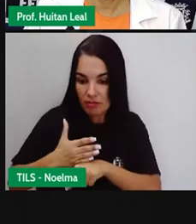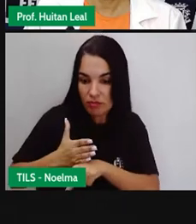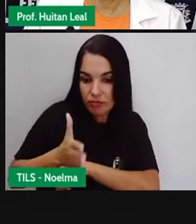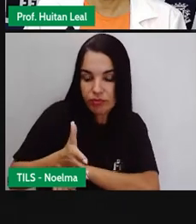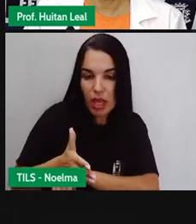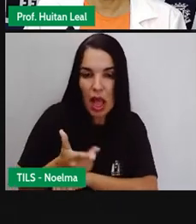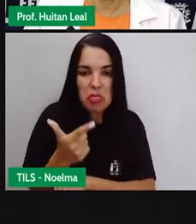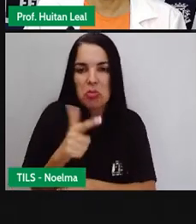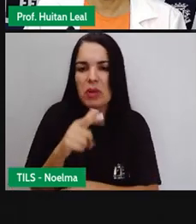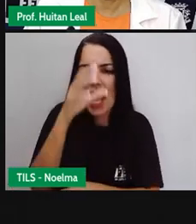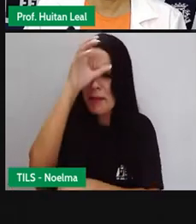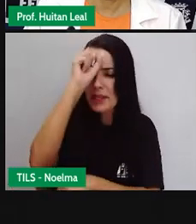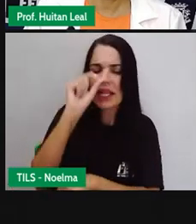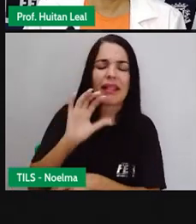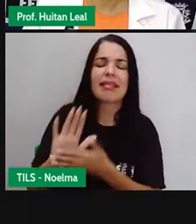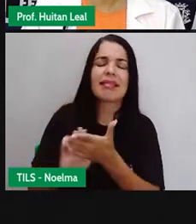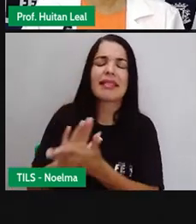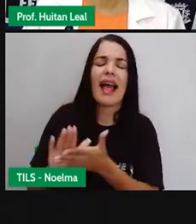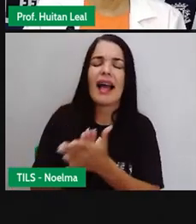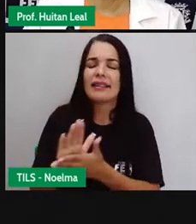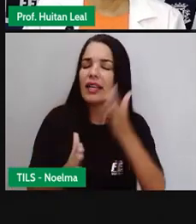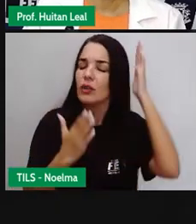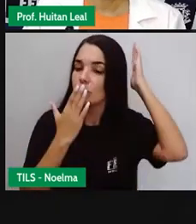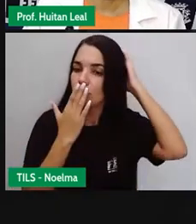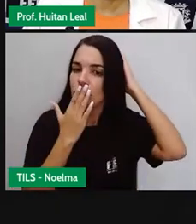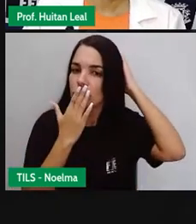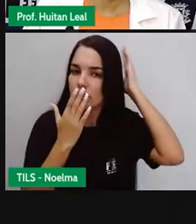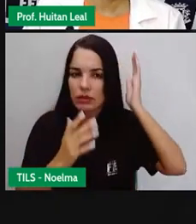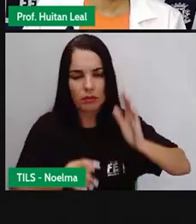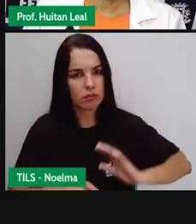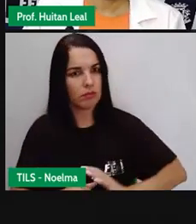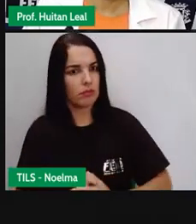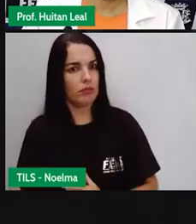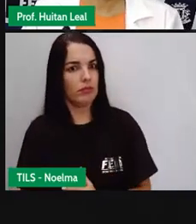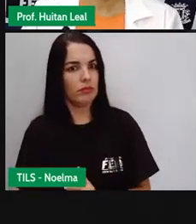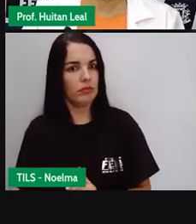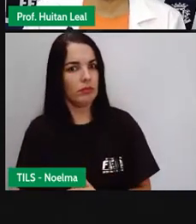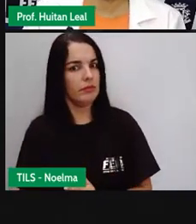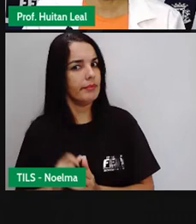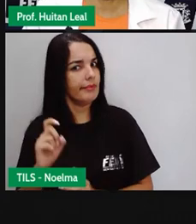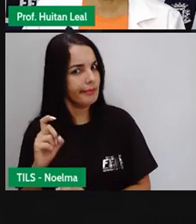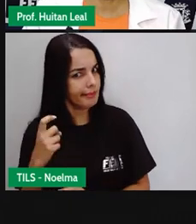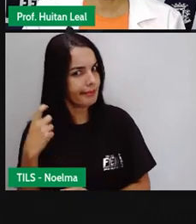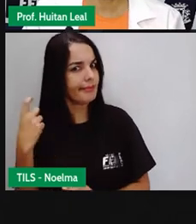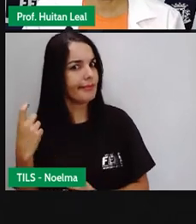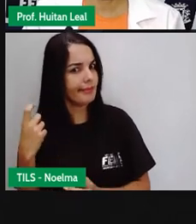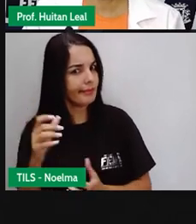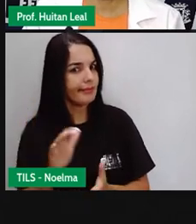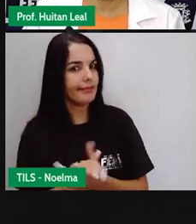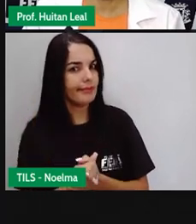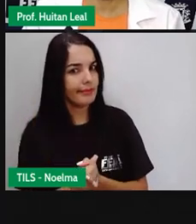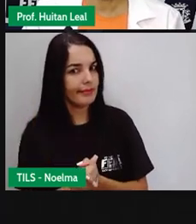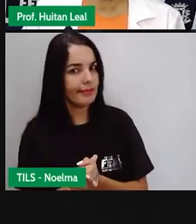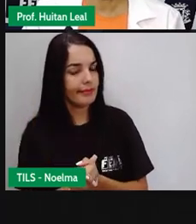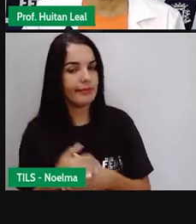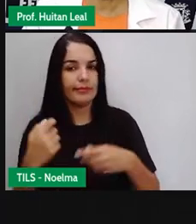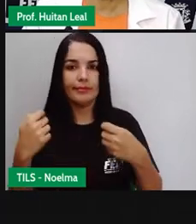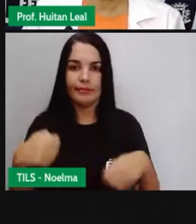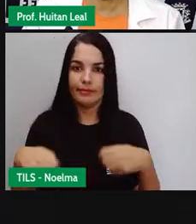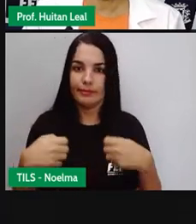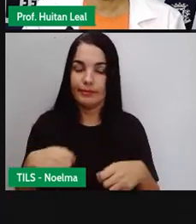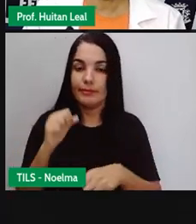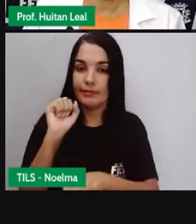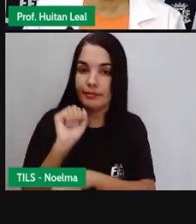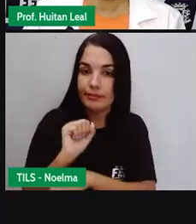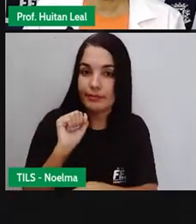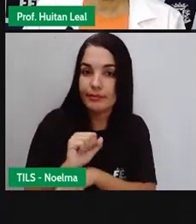aprender com os indígenas. Será que não mesmo? Será que a solidariedade de que eles vivem em comunidade não deve